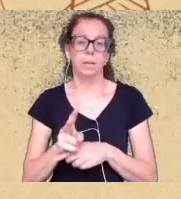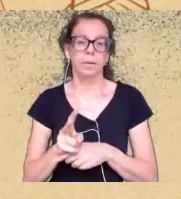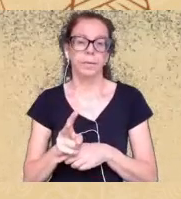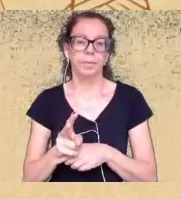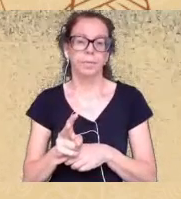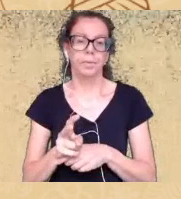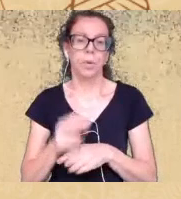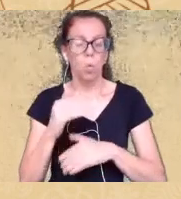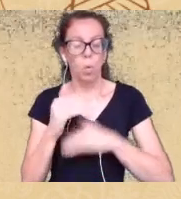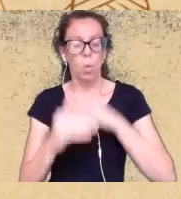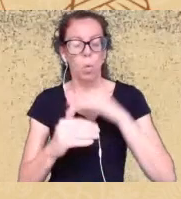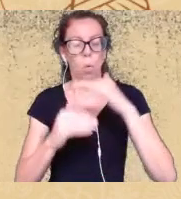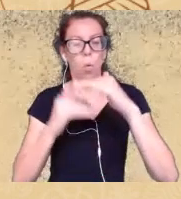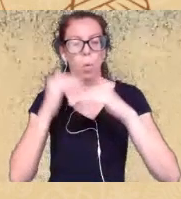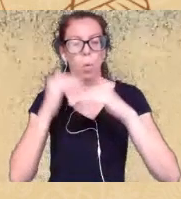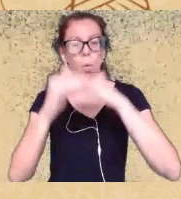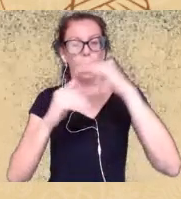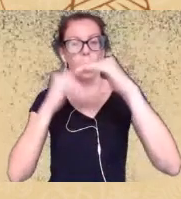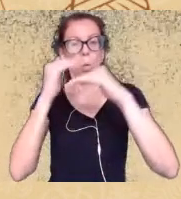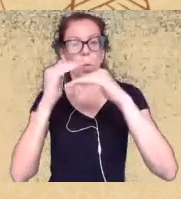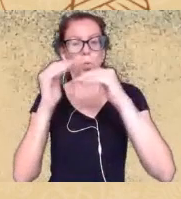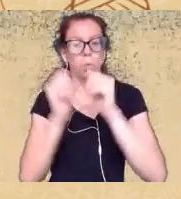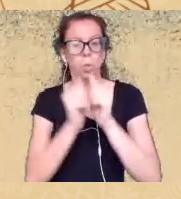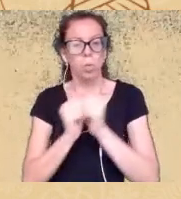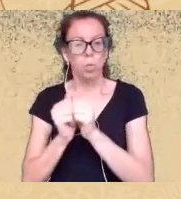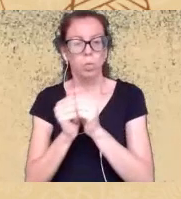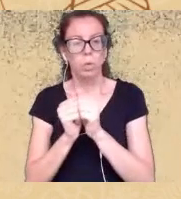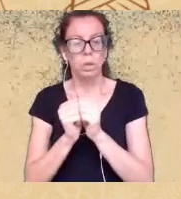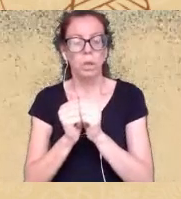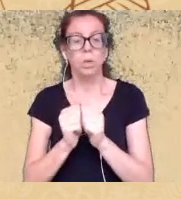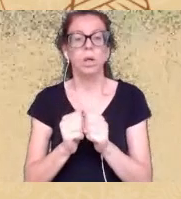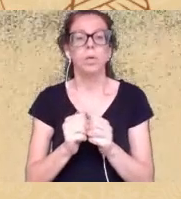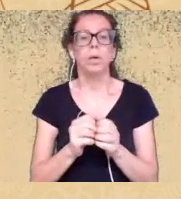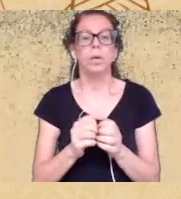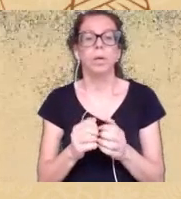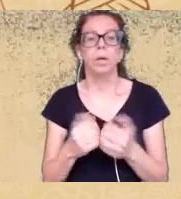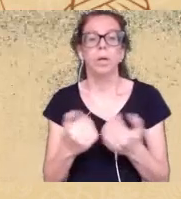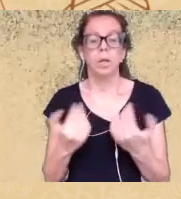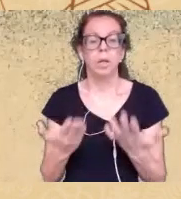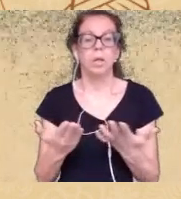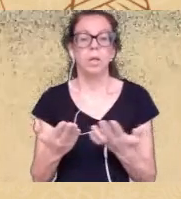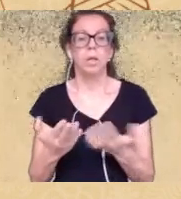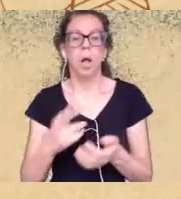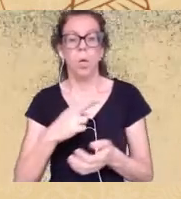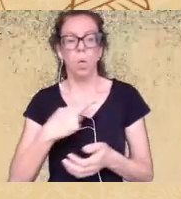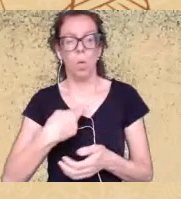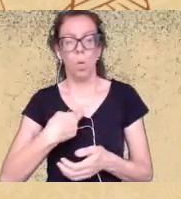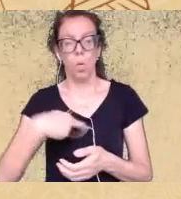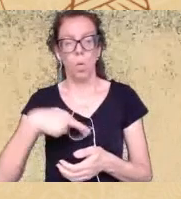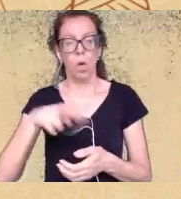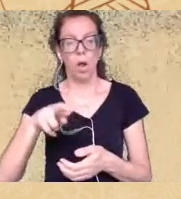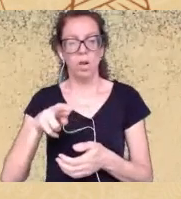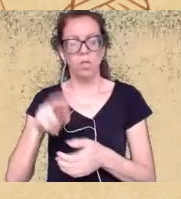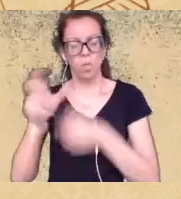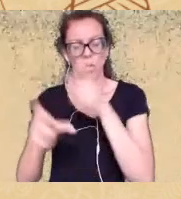contracultura bom vamos sair do campo religioso que nem todo mundo precisa acreditar vamos